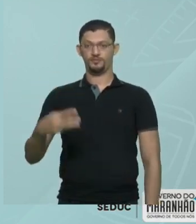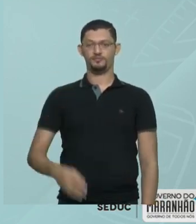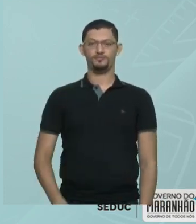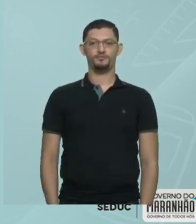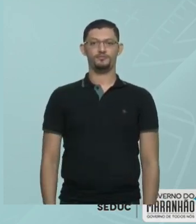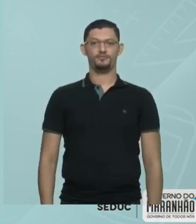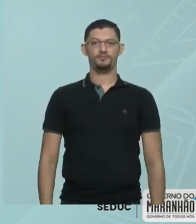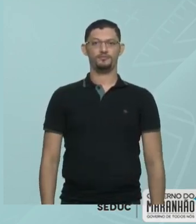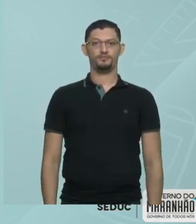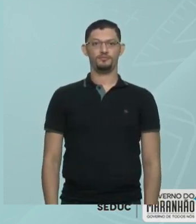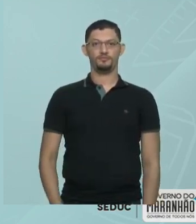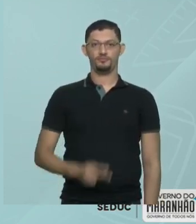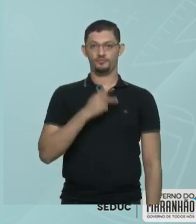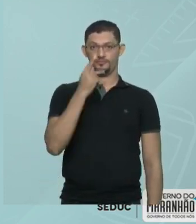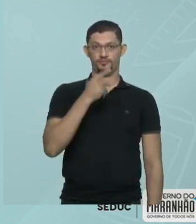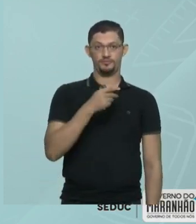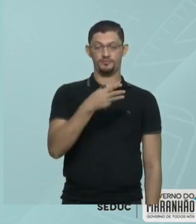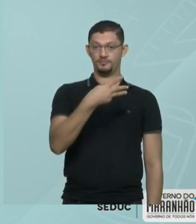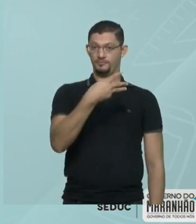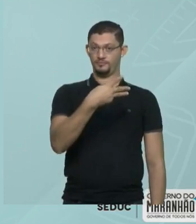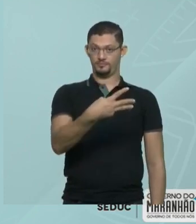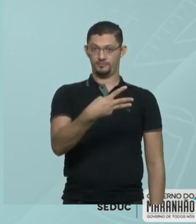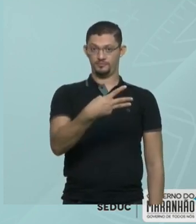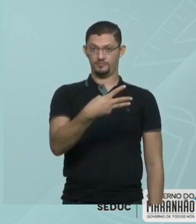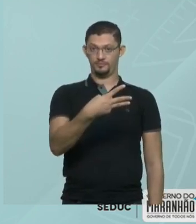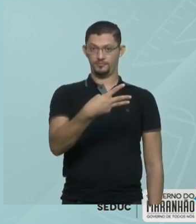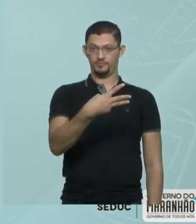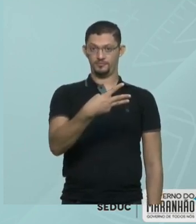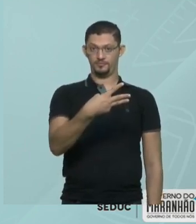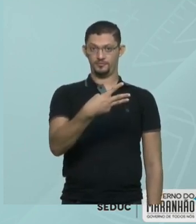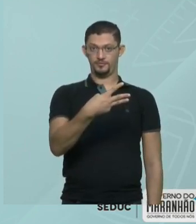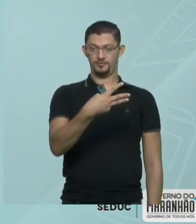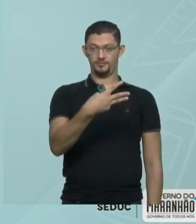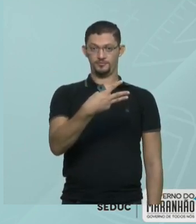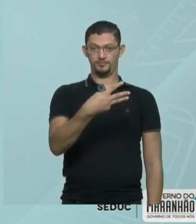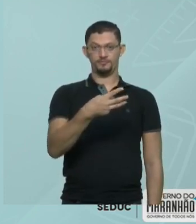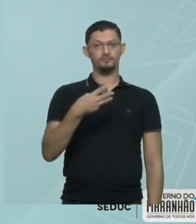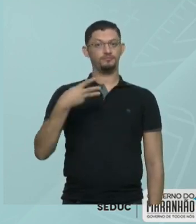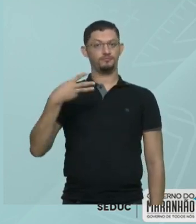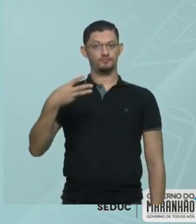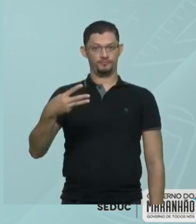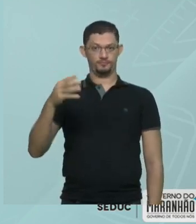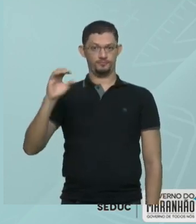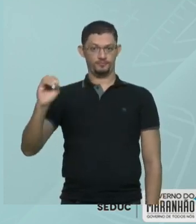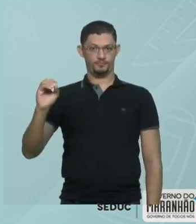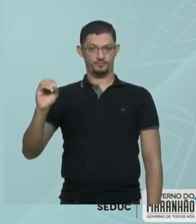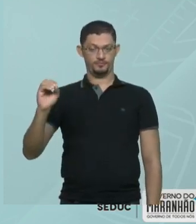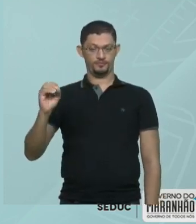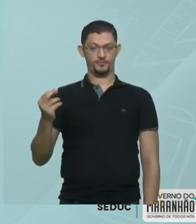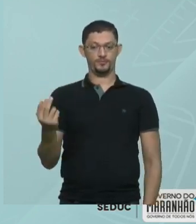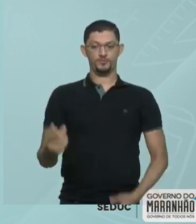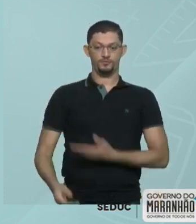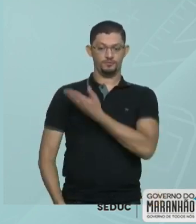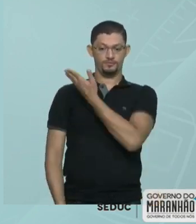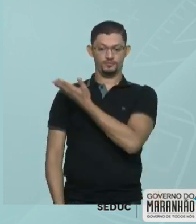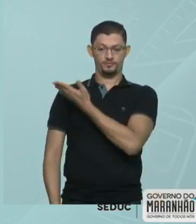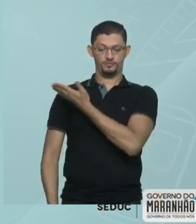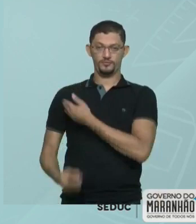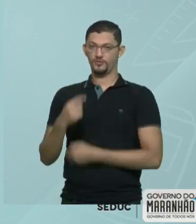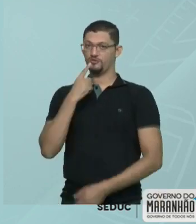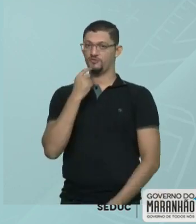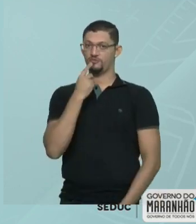Apareceu aqui quando eu falei 3.000 e apareceu quando eu falei 30. O mesmo algarismo